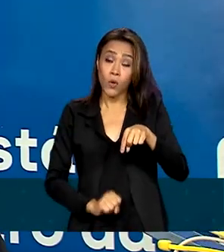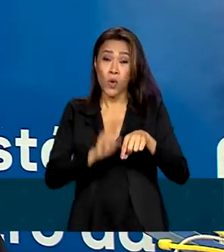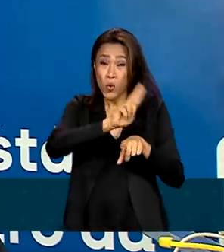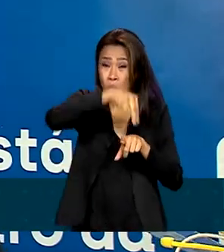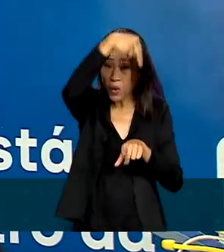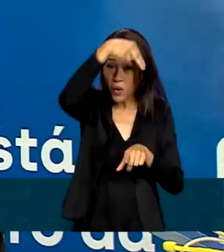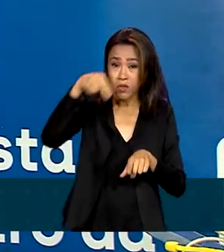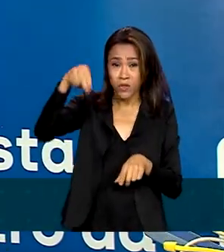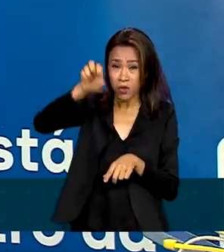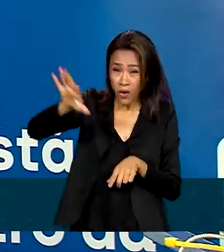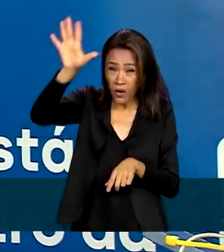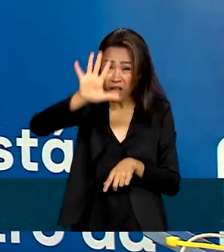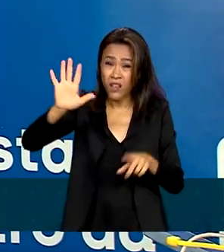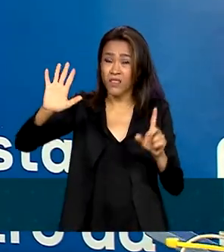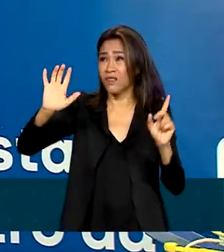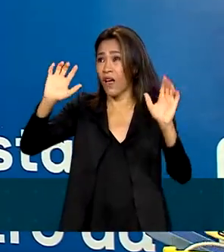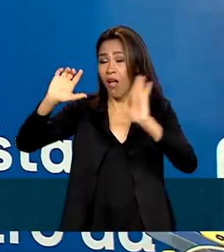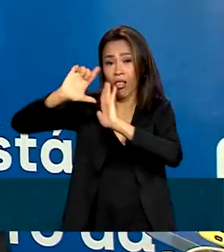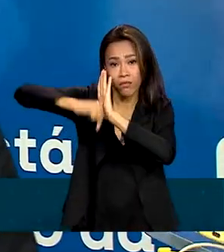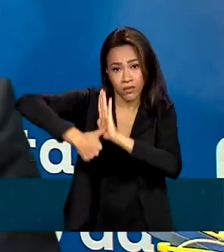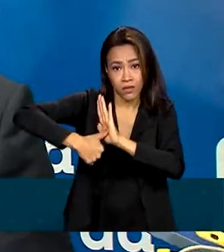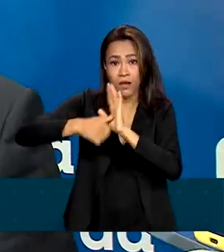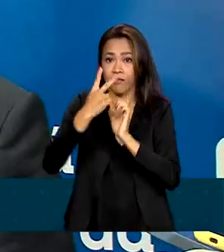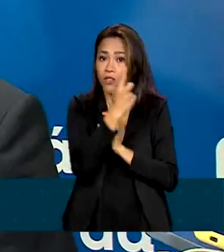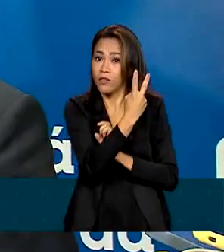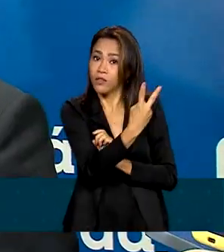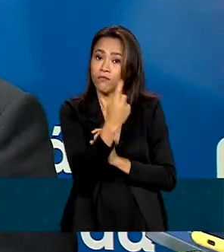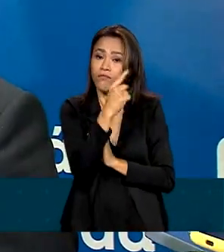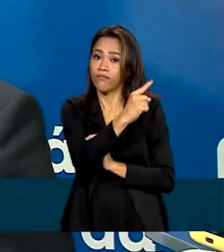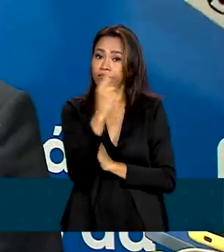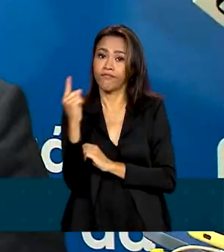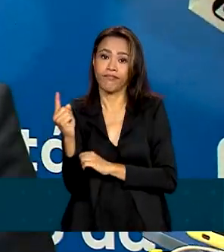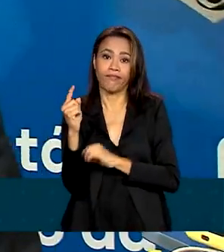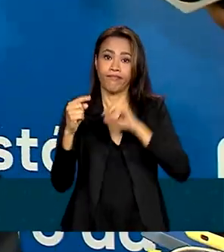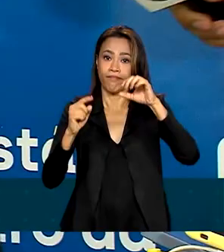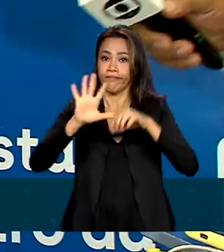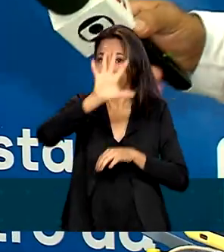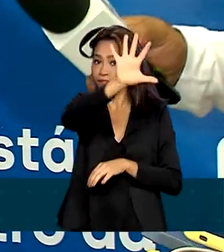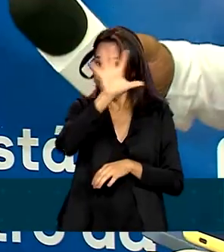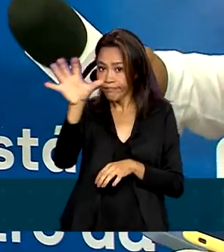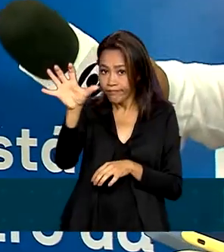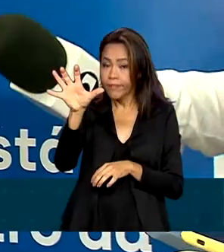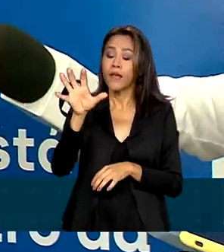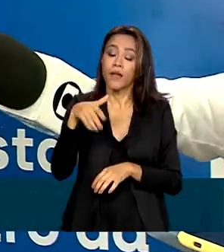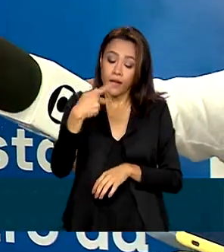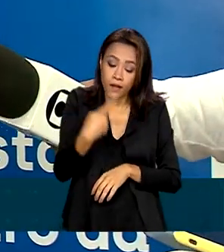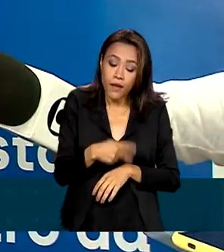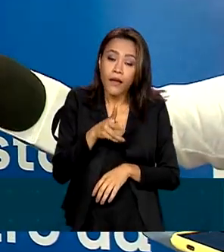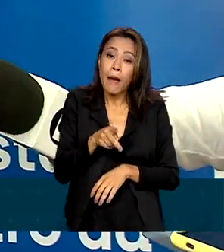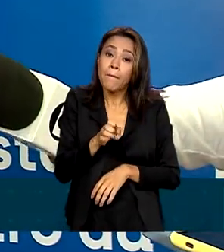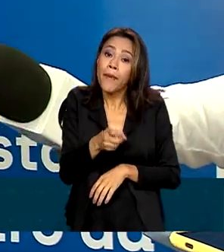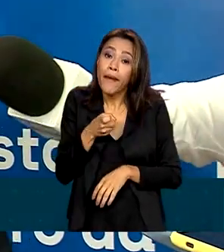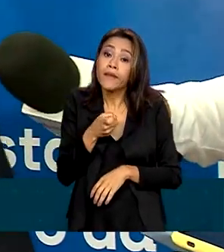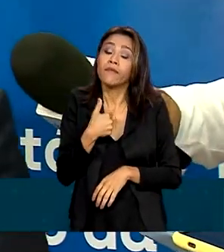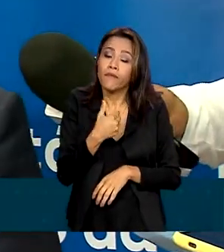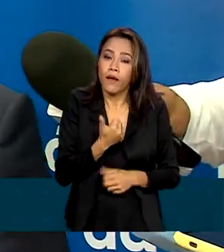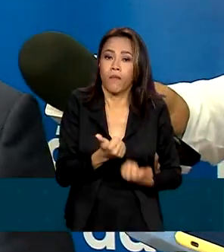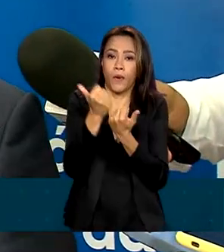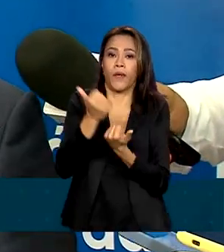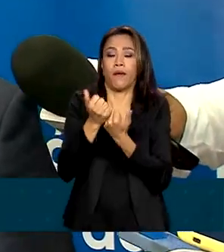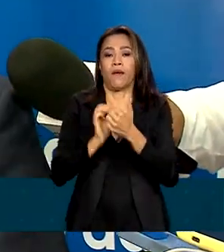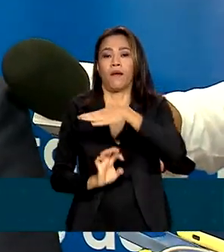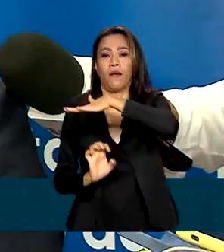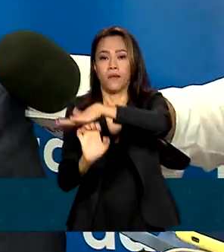situação muito atrás. E a Apex, enxergando isso, vai tentar colaborar com as empresas para que elas possam